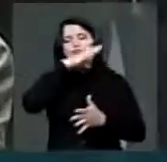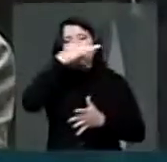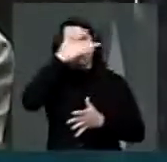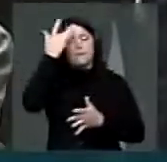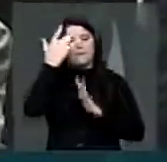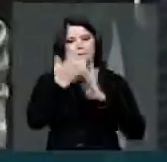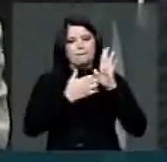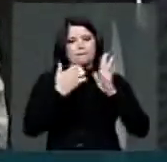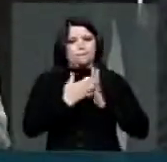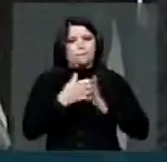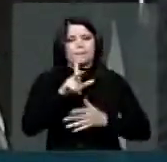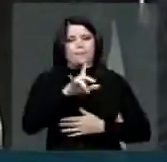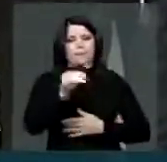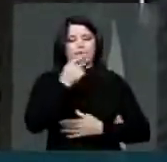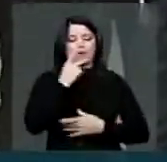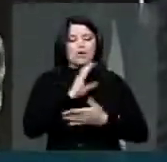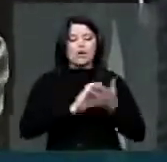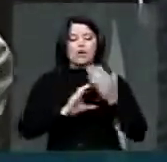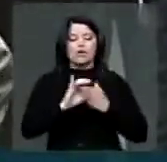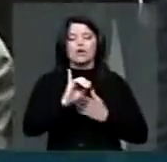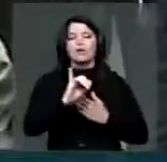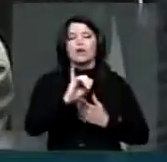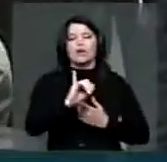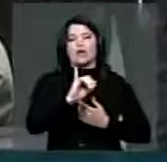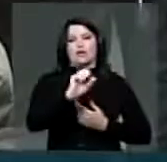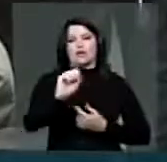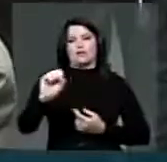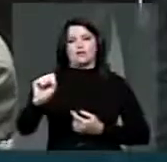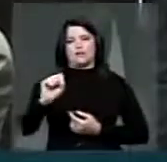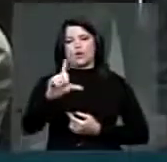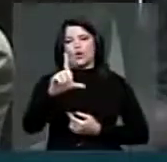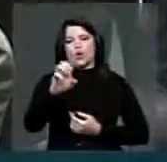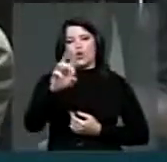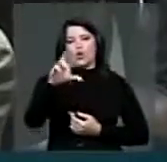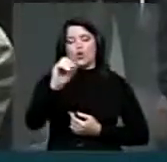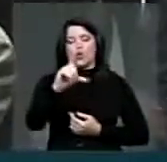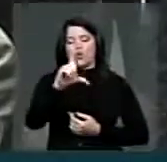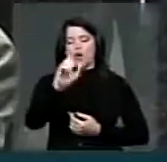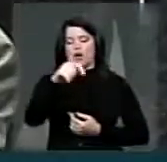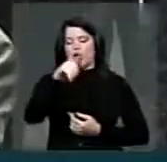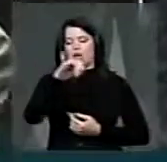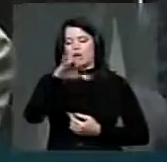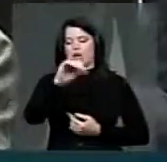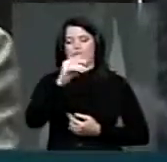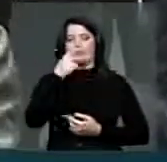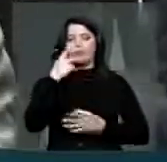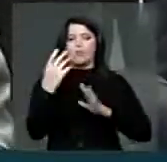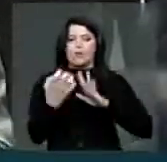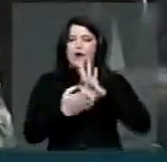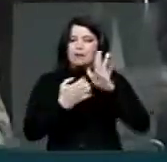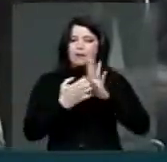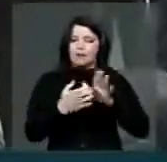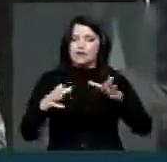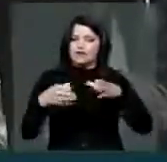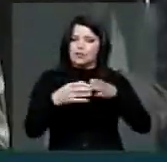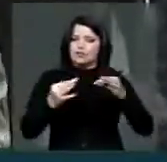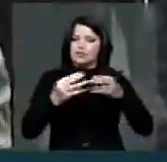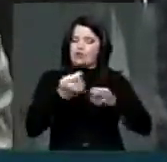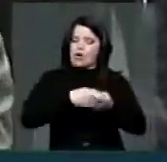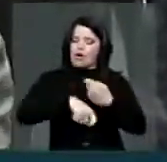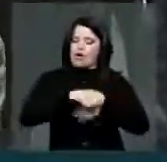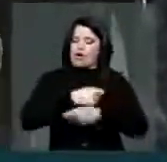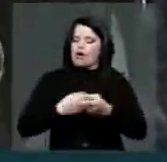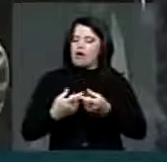jurídicas e da contribuição social sobre o lucro líquido dessas empresas, dessas entidades do capital